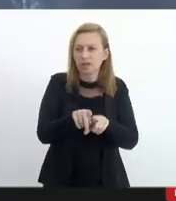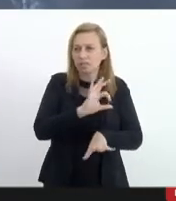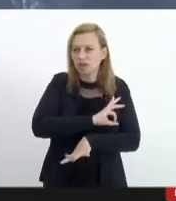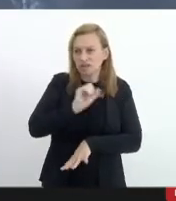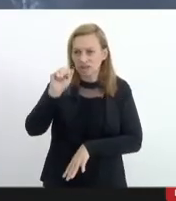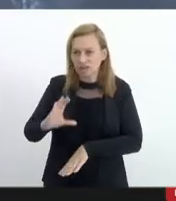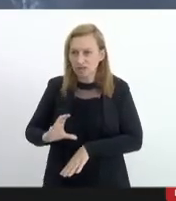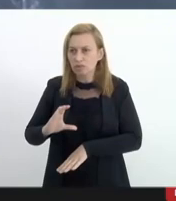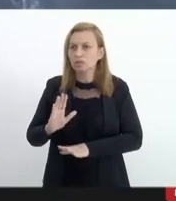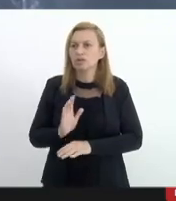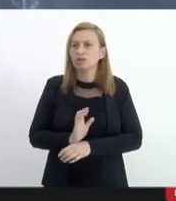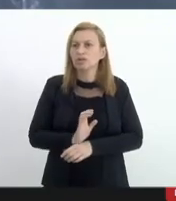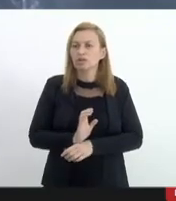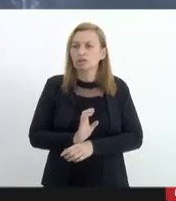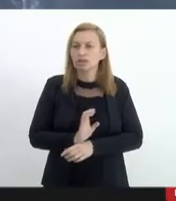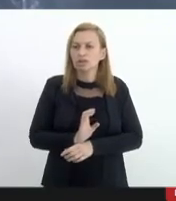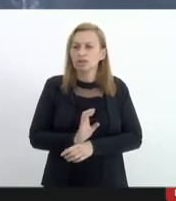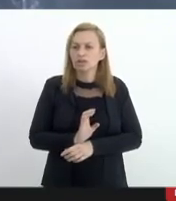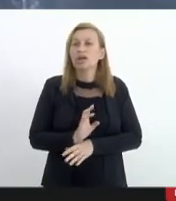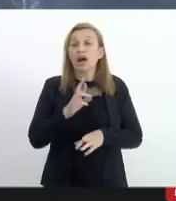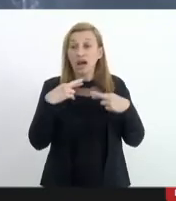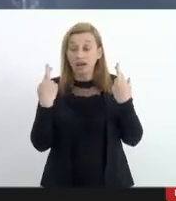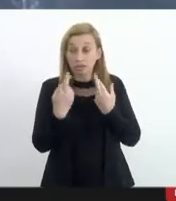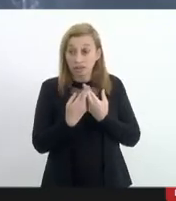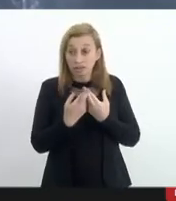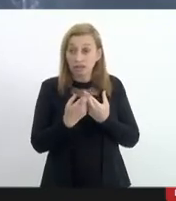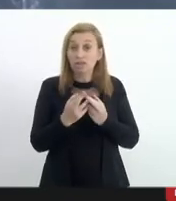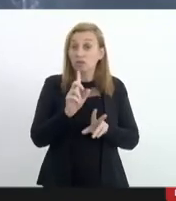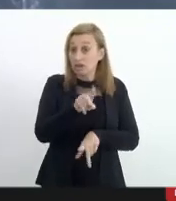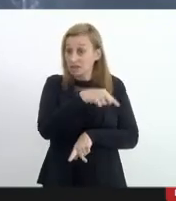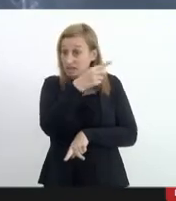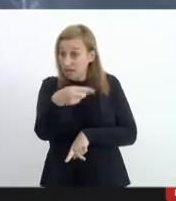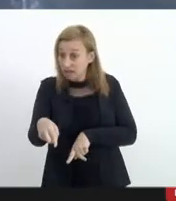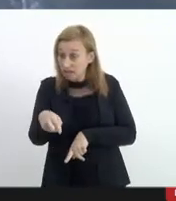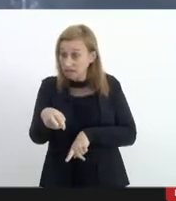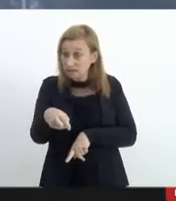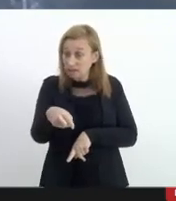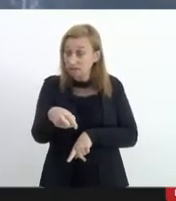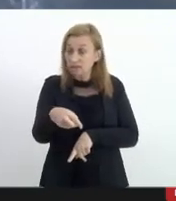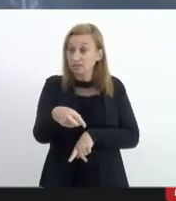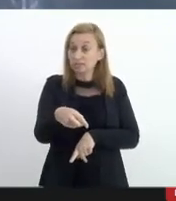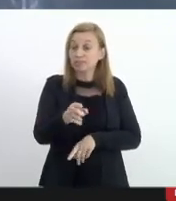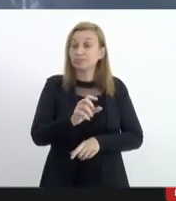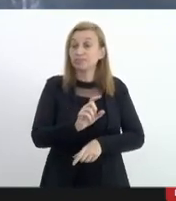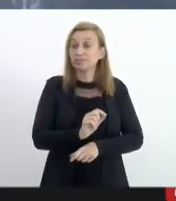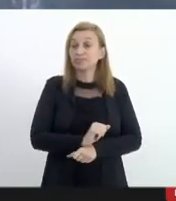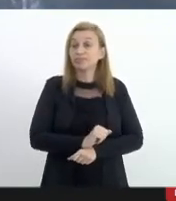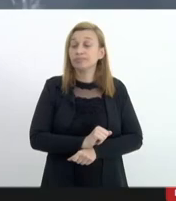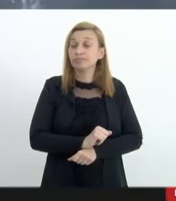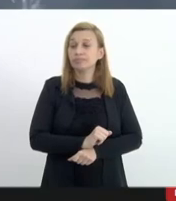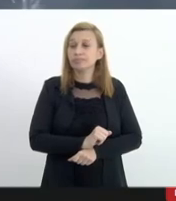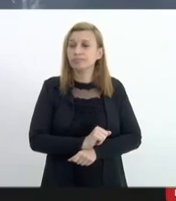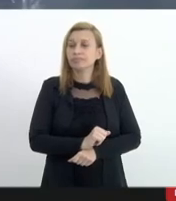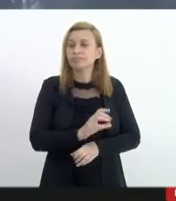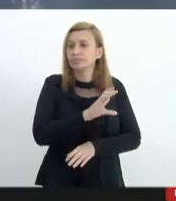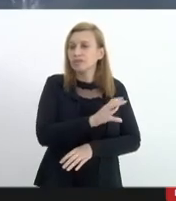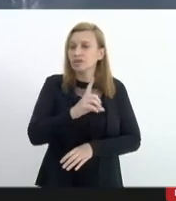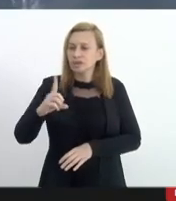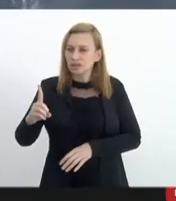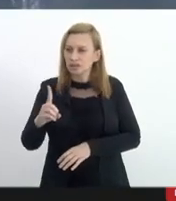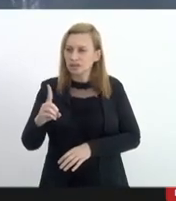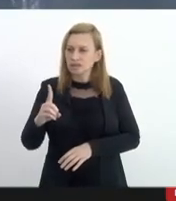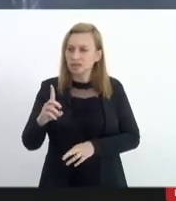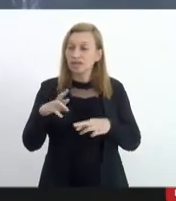por hora está a reunião está cancelada está suspensa essa reunião conjunta e a coordenação do GT